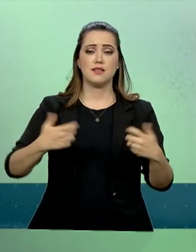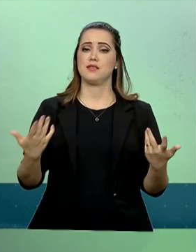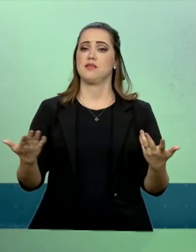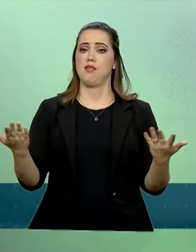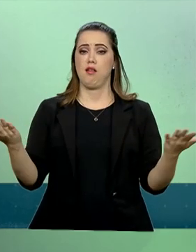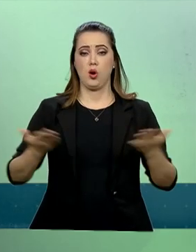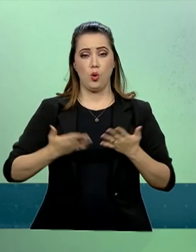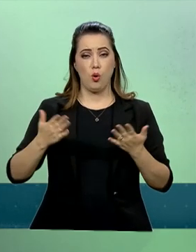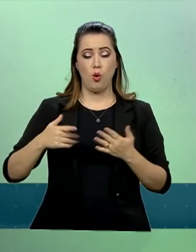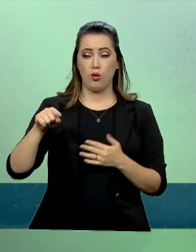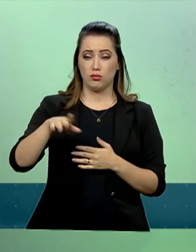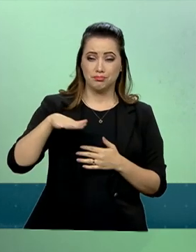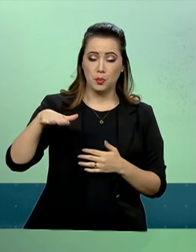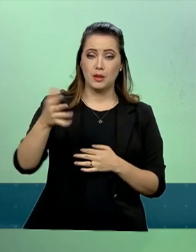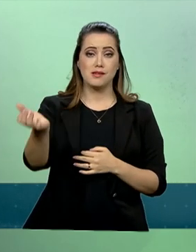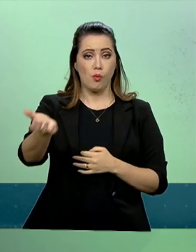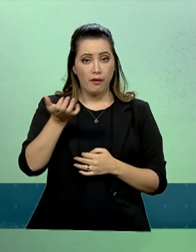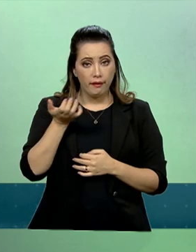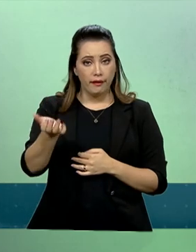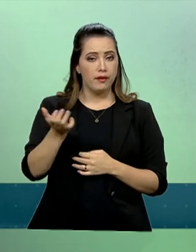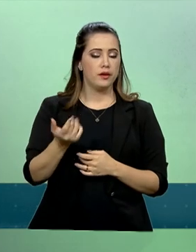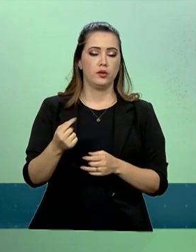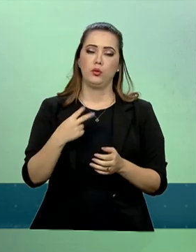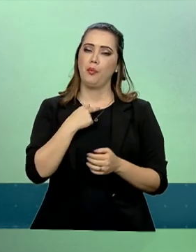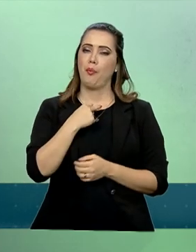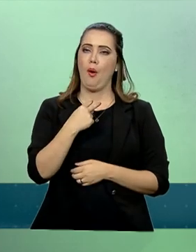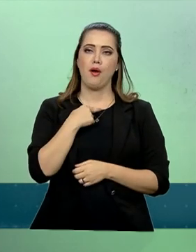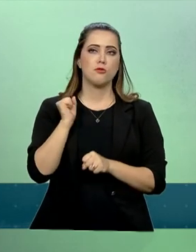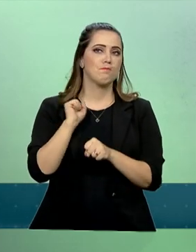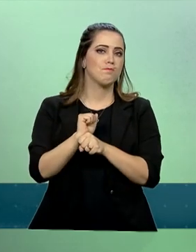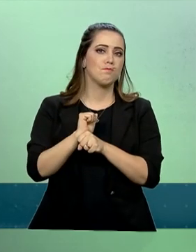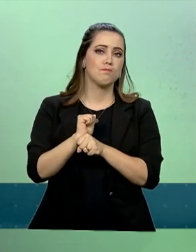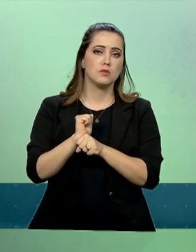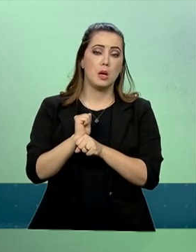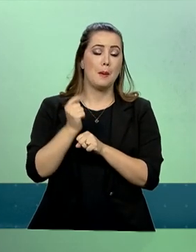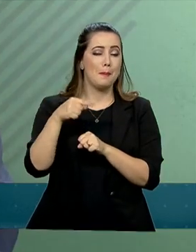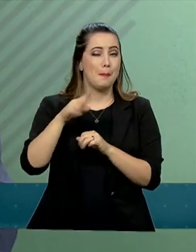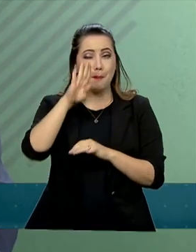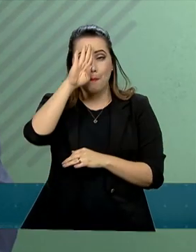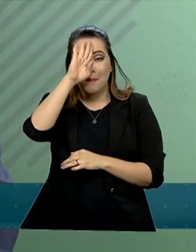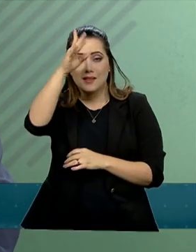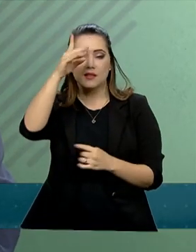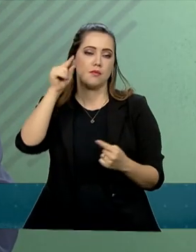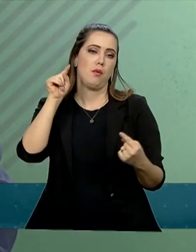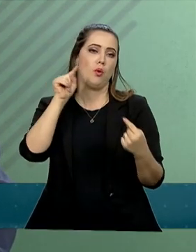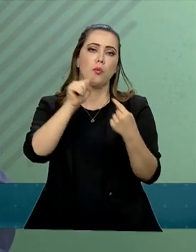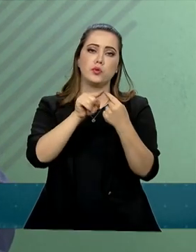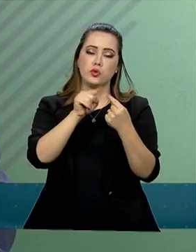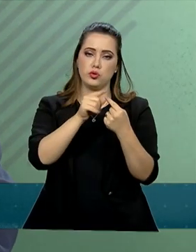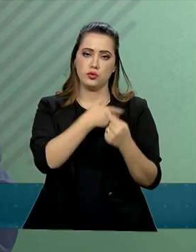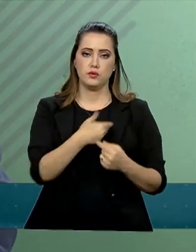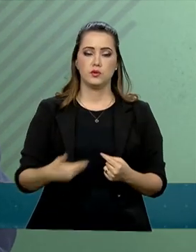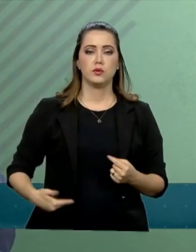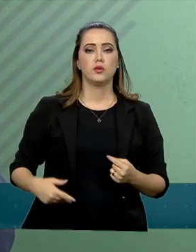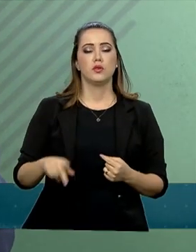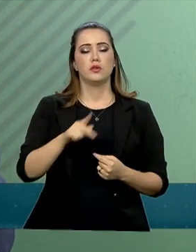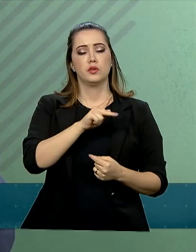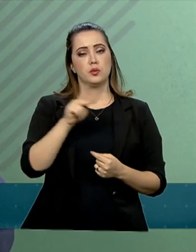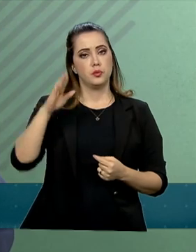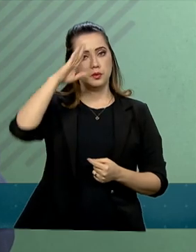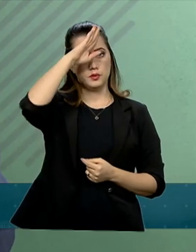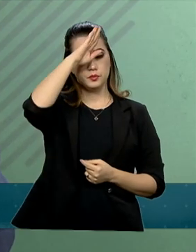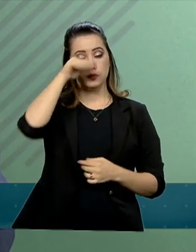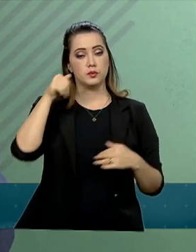anos e que não pode ser postergada, sendo uma das prioridades do governo do presidente Bolsonaro. Nesse